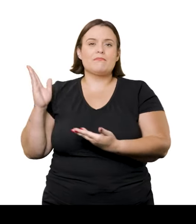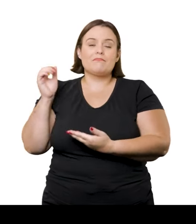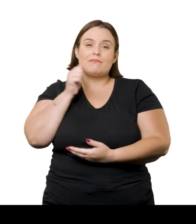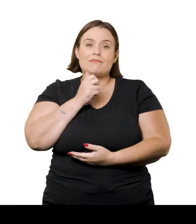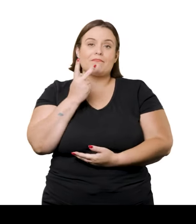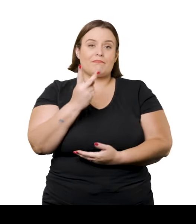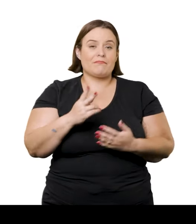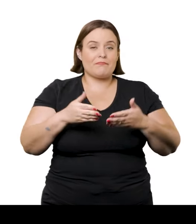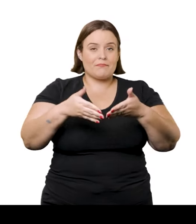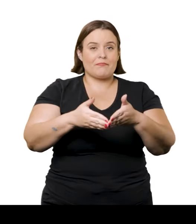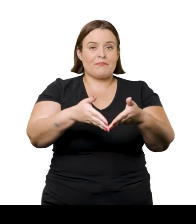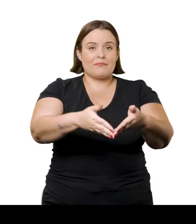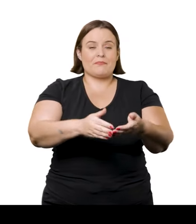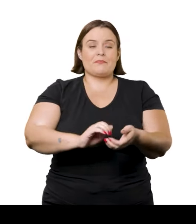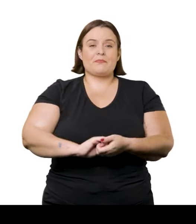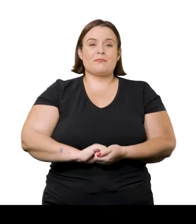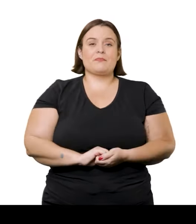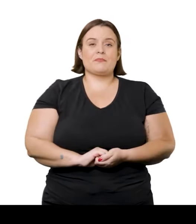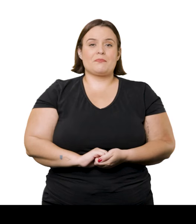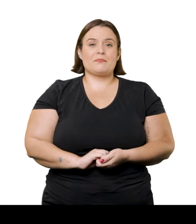duas moças na barca,